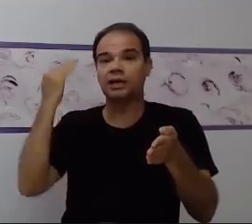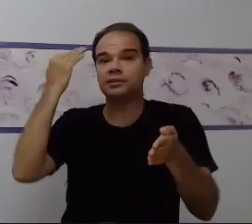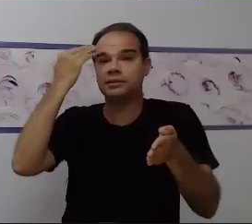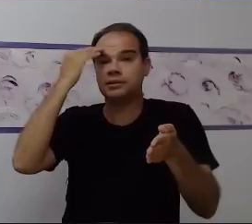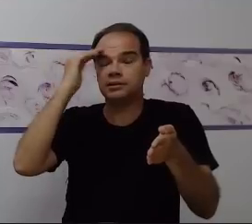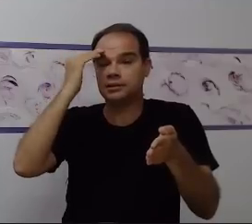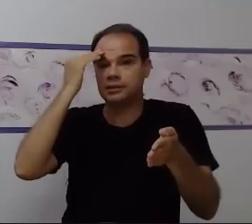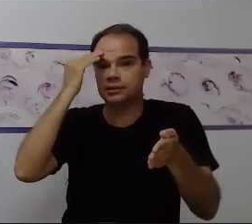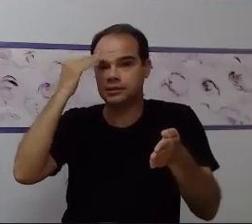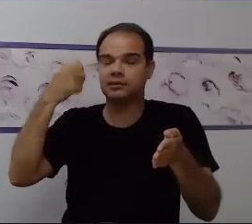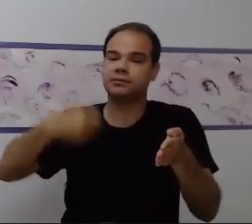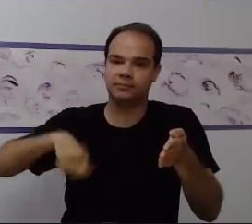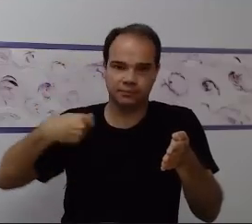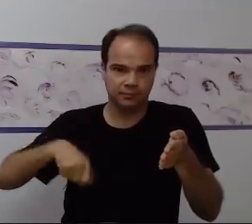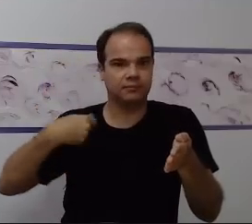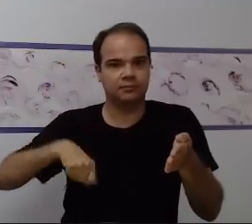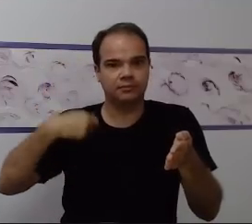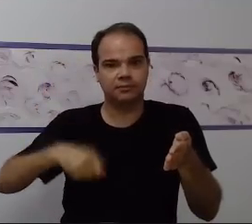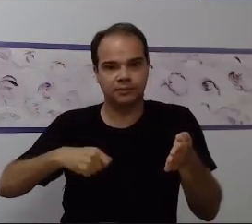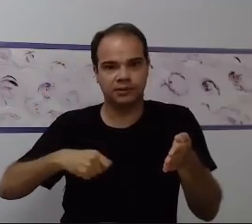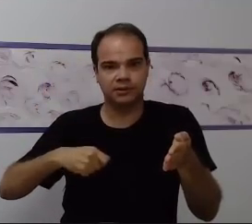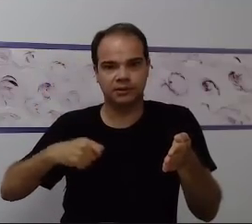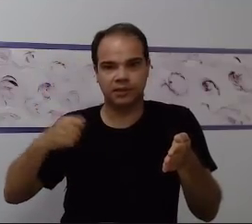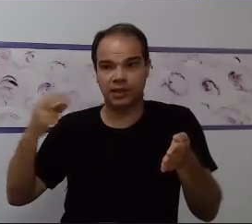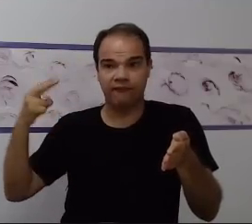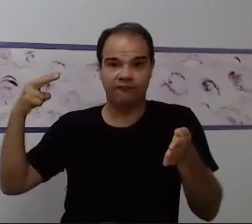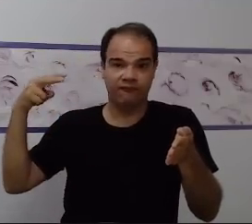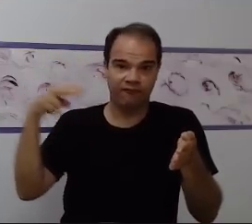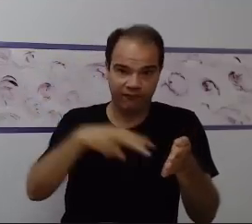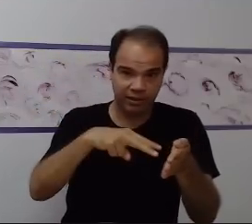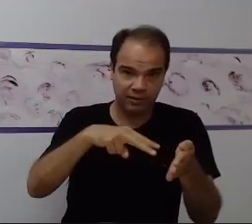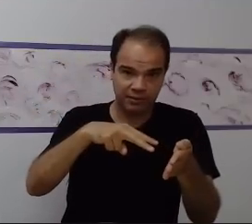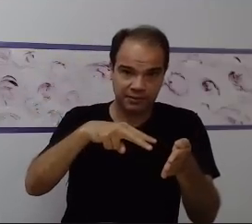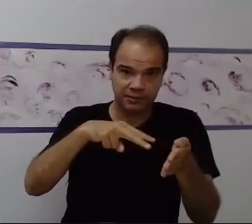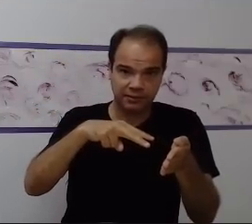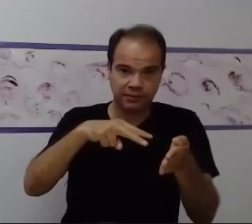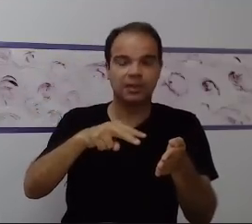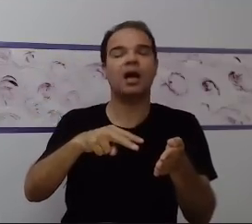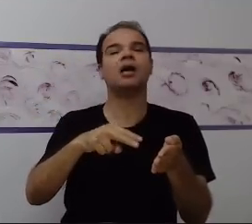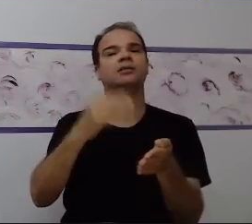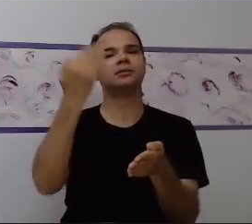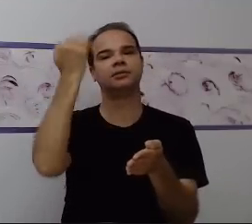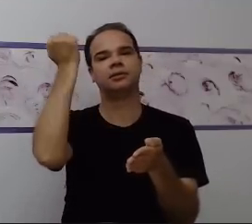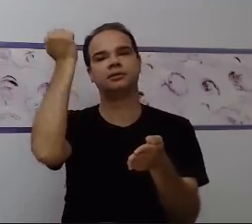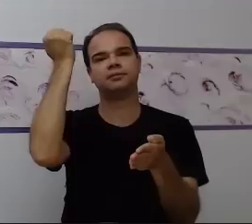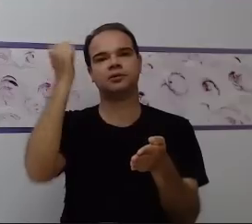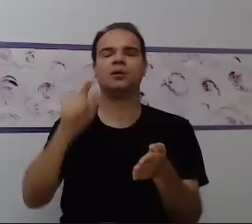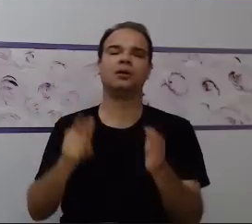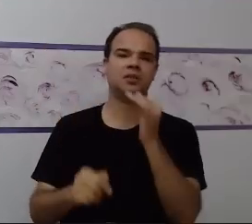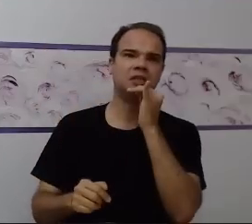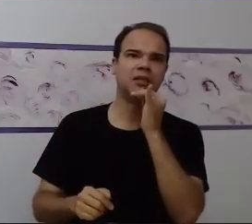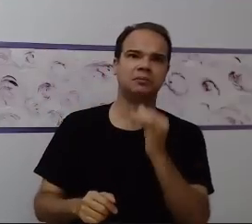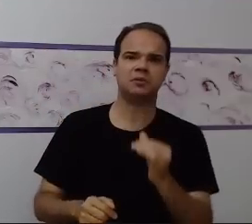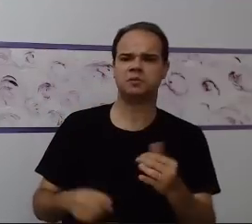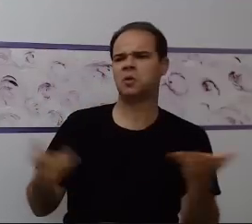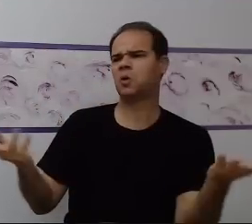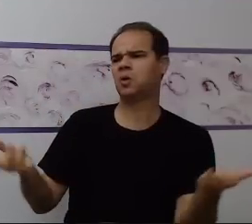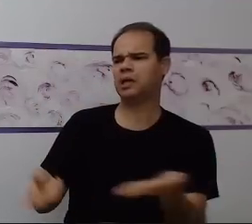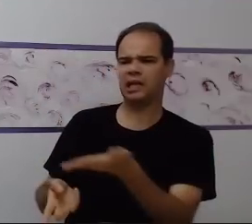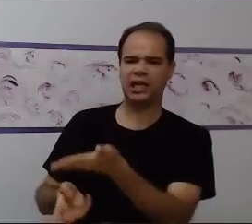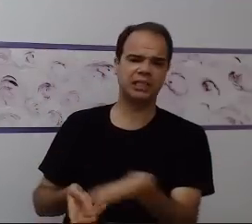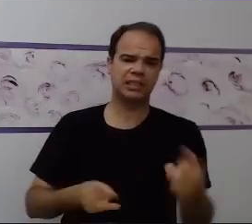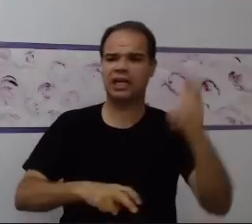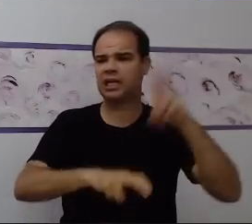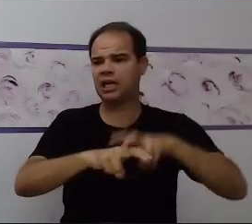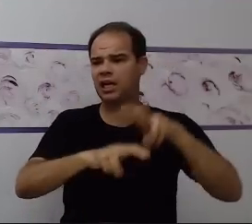pensar que essa criança pode vir a fazer, porque às vezes a gente fala para essa criança, Joãozinho, senta na sua mesa,